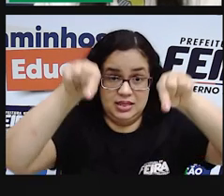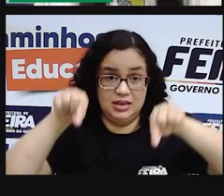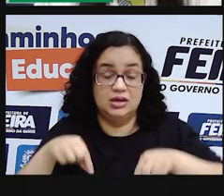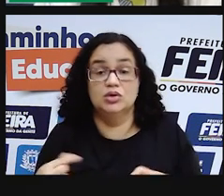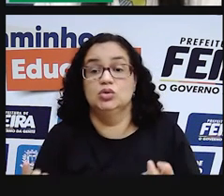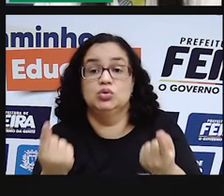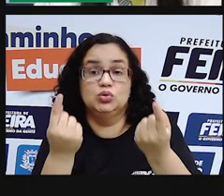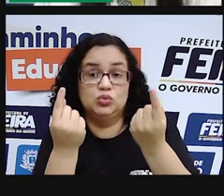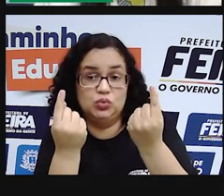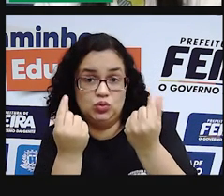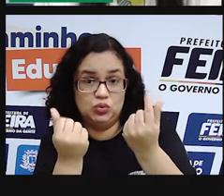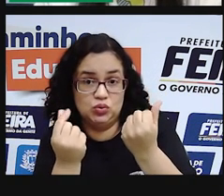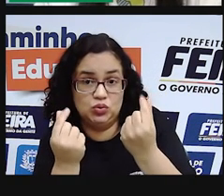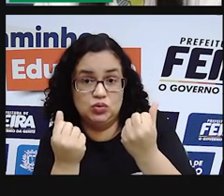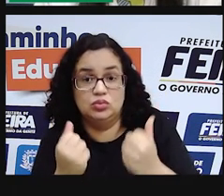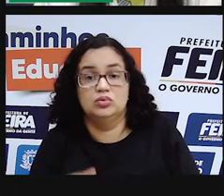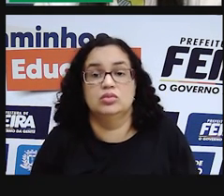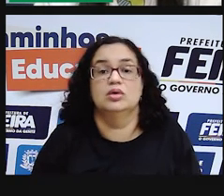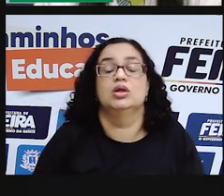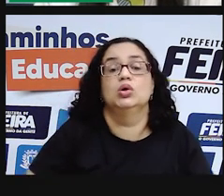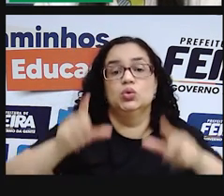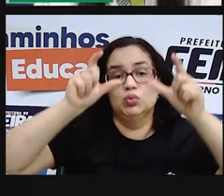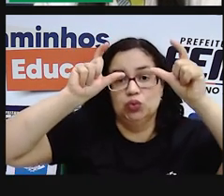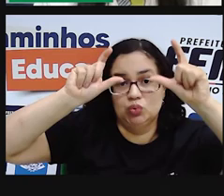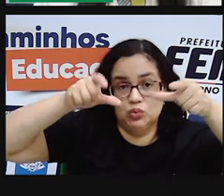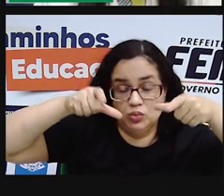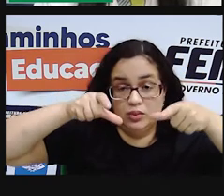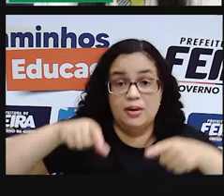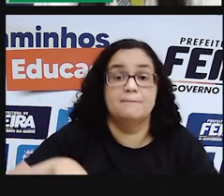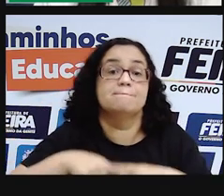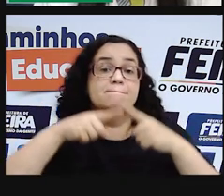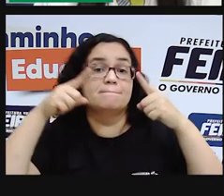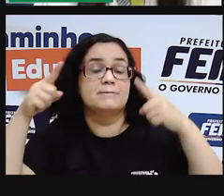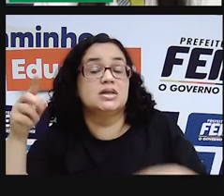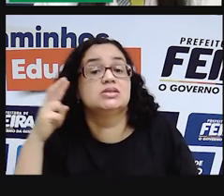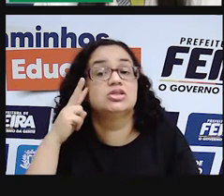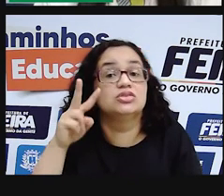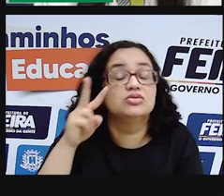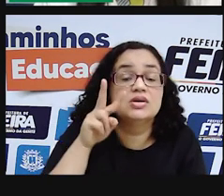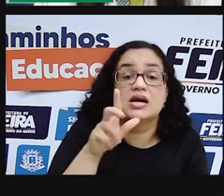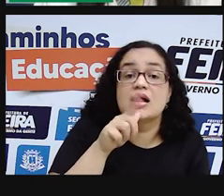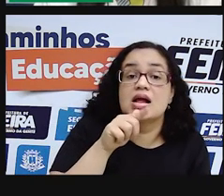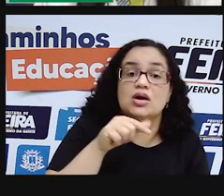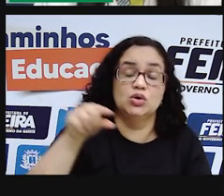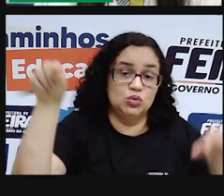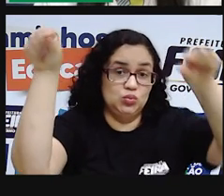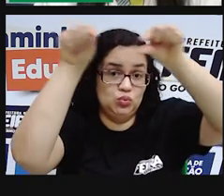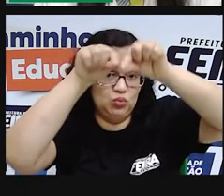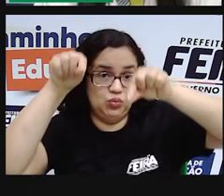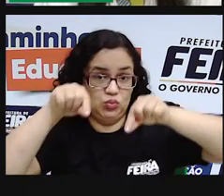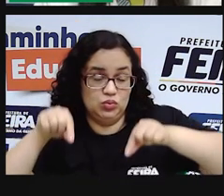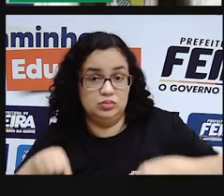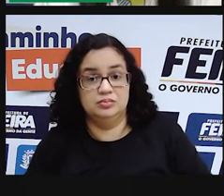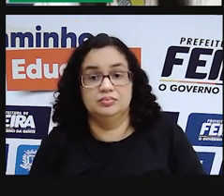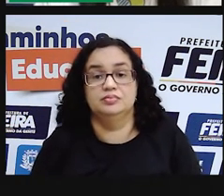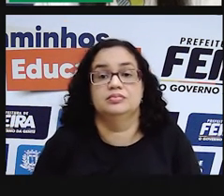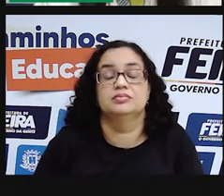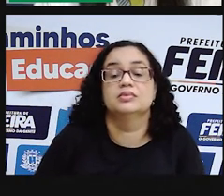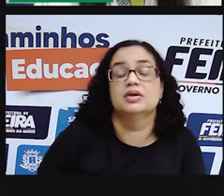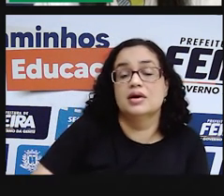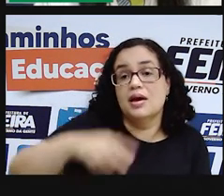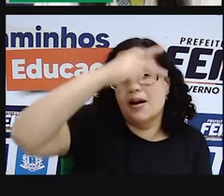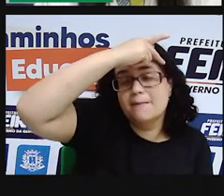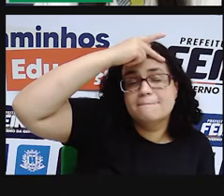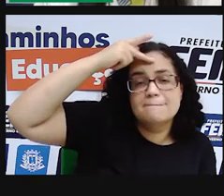renda, né? Por explorar ali o turismo naquele lugar. Mas a gente vê que as lagoas, elas são usadas como fontes de alimentação, que as